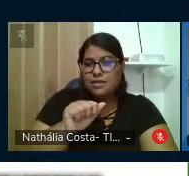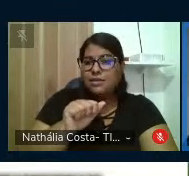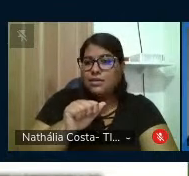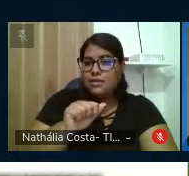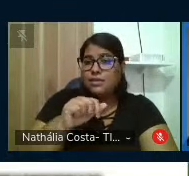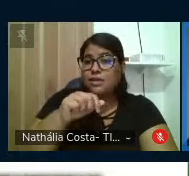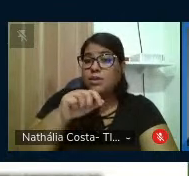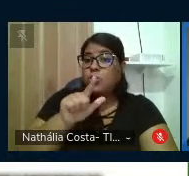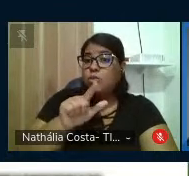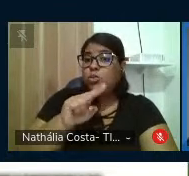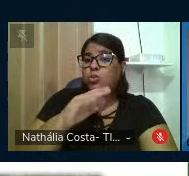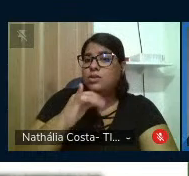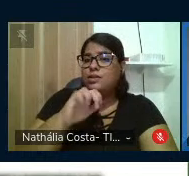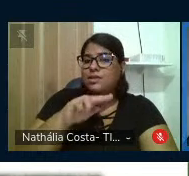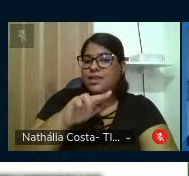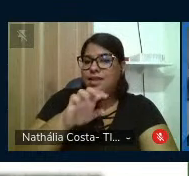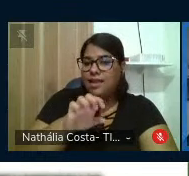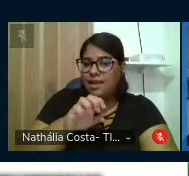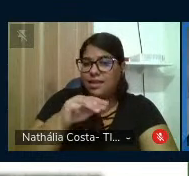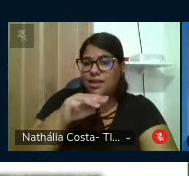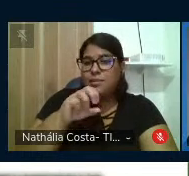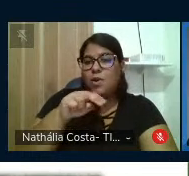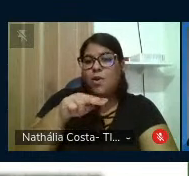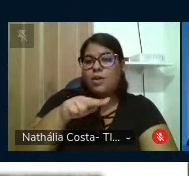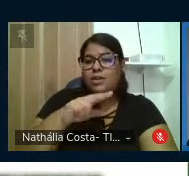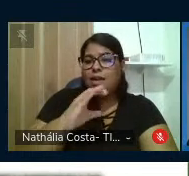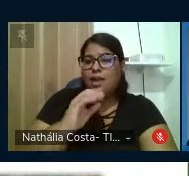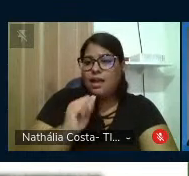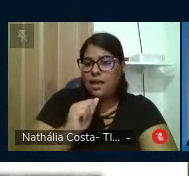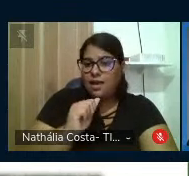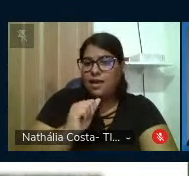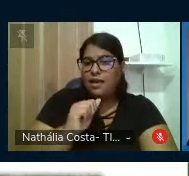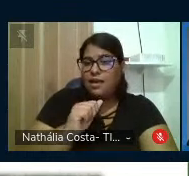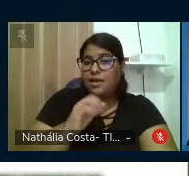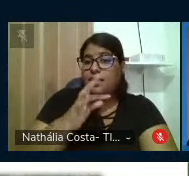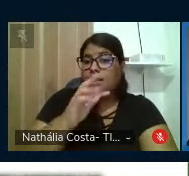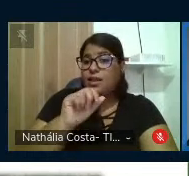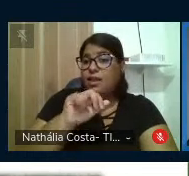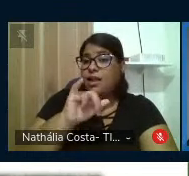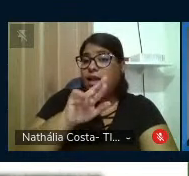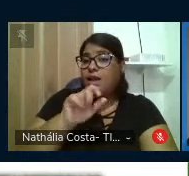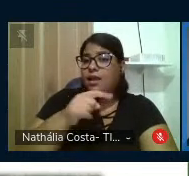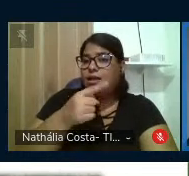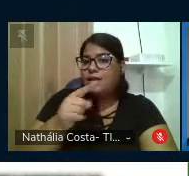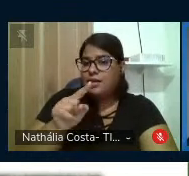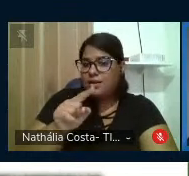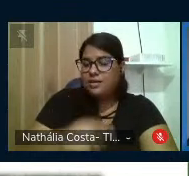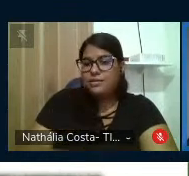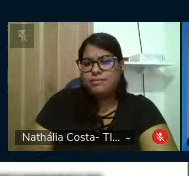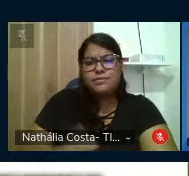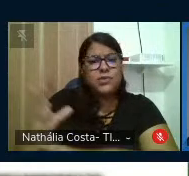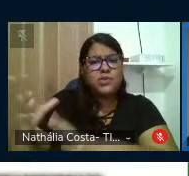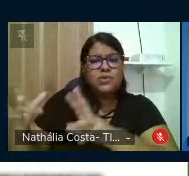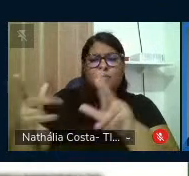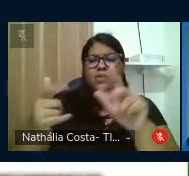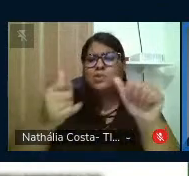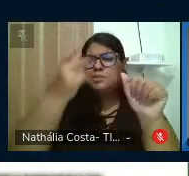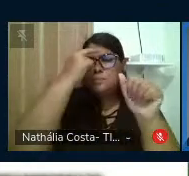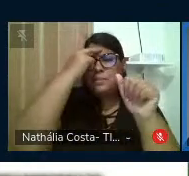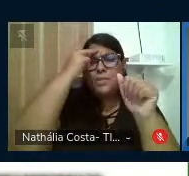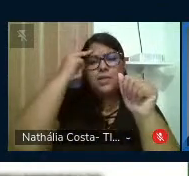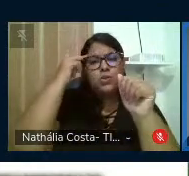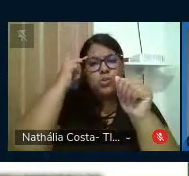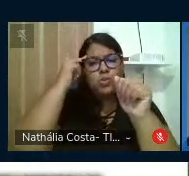Maria Luciene Andrade, Mônica Alves Coelho, Tairando e Santos. E a todas as pessoas